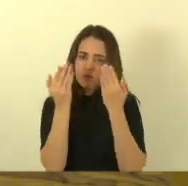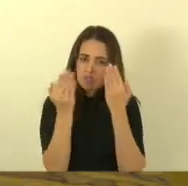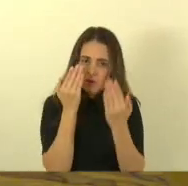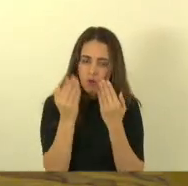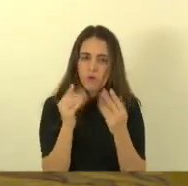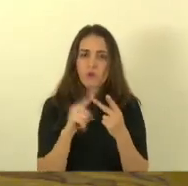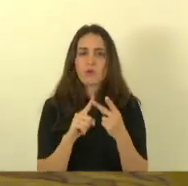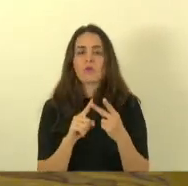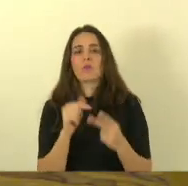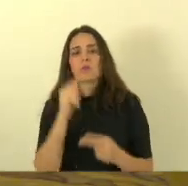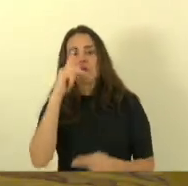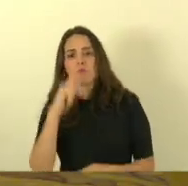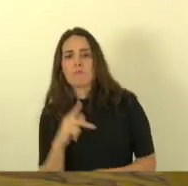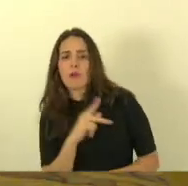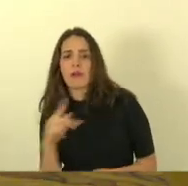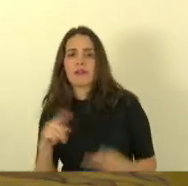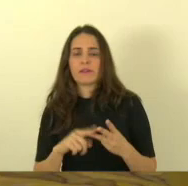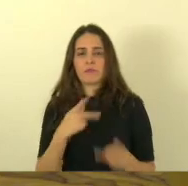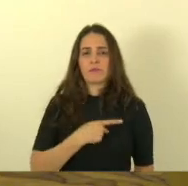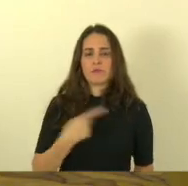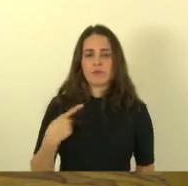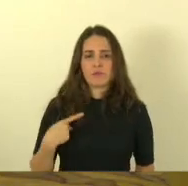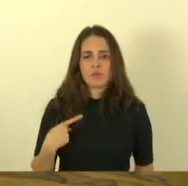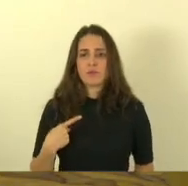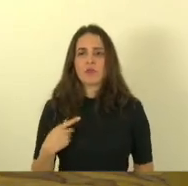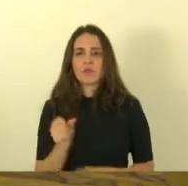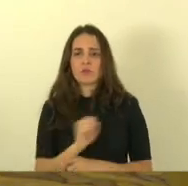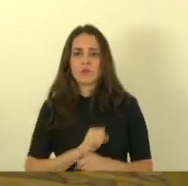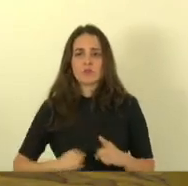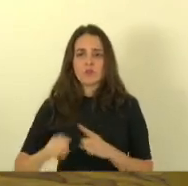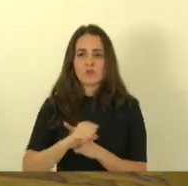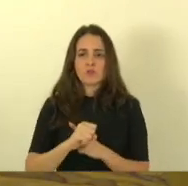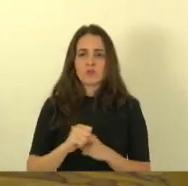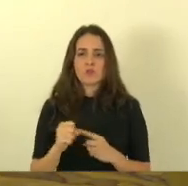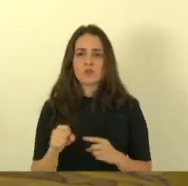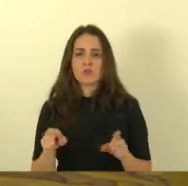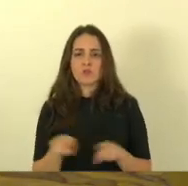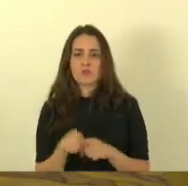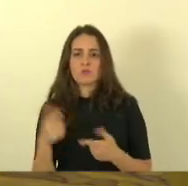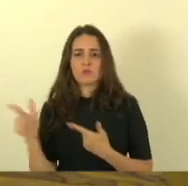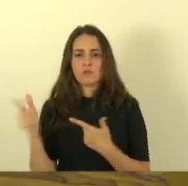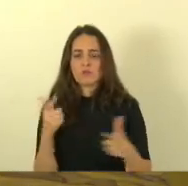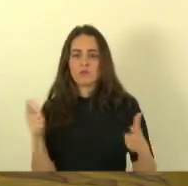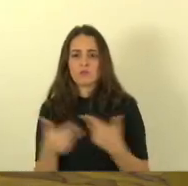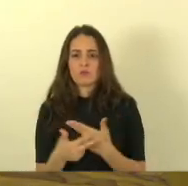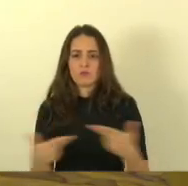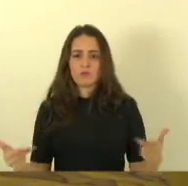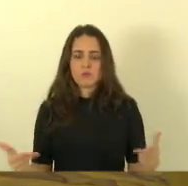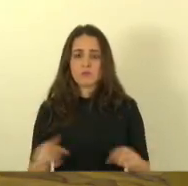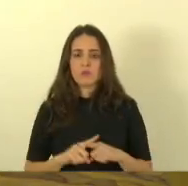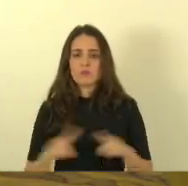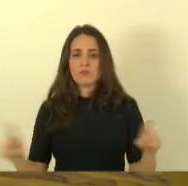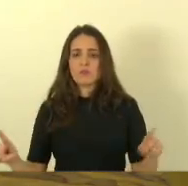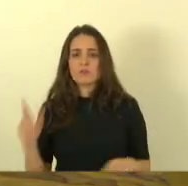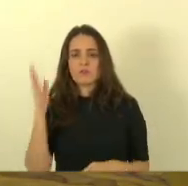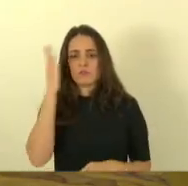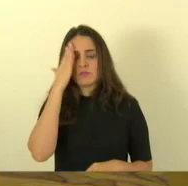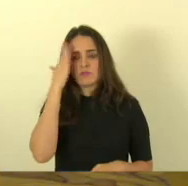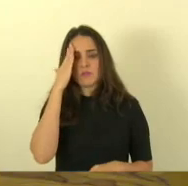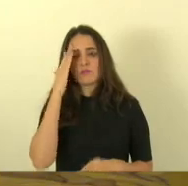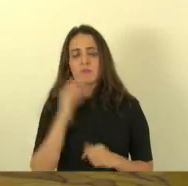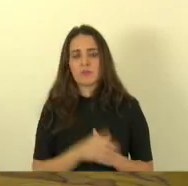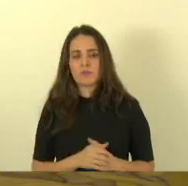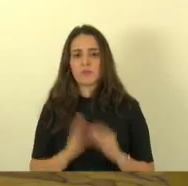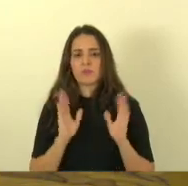somos os padres pastores sociólogos e um monte de coisa mas nós sabemos lidar com esse